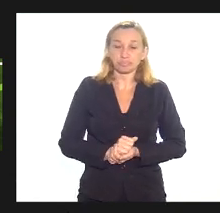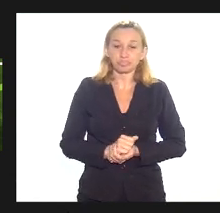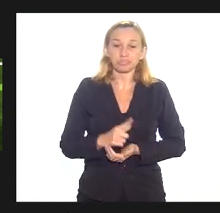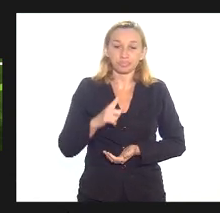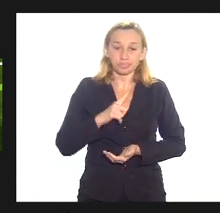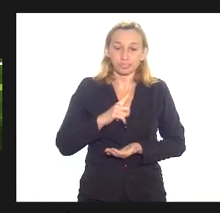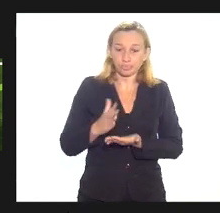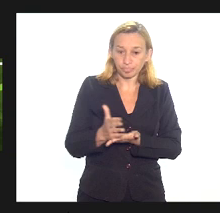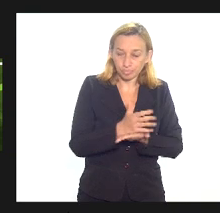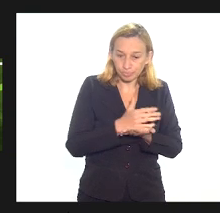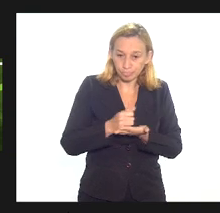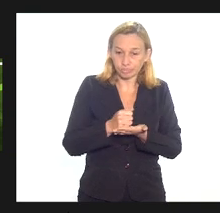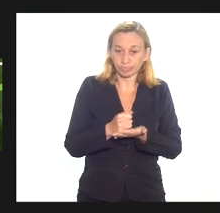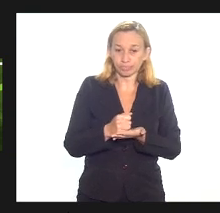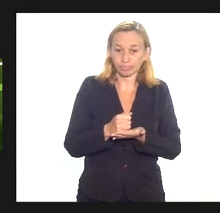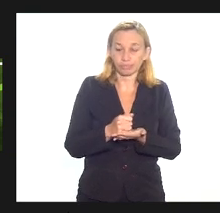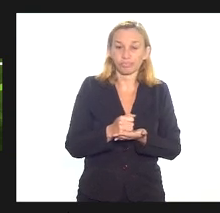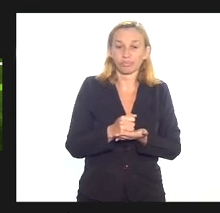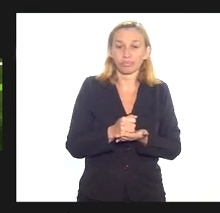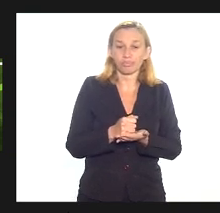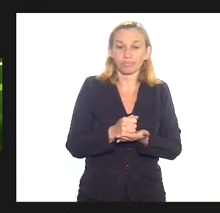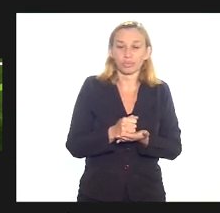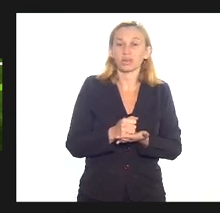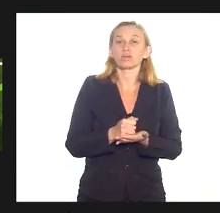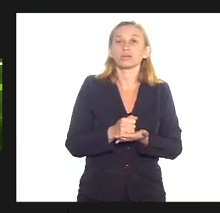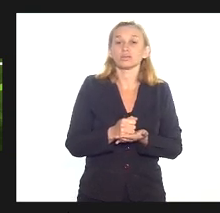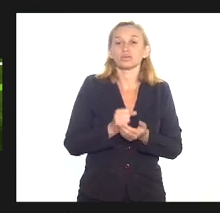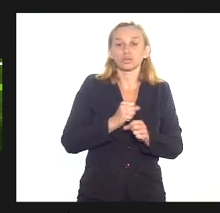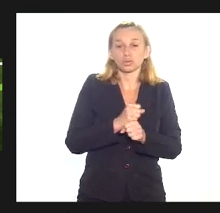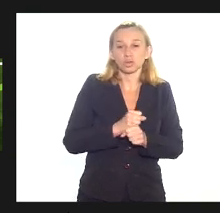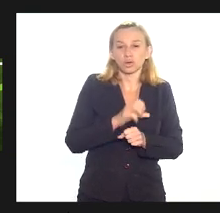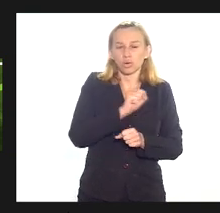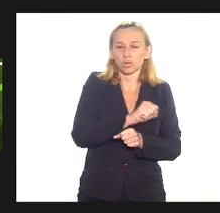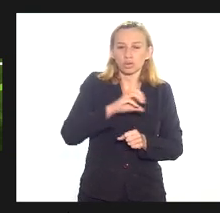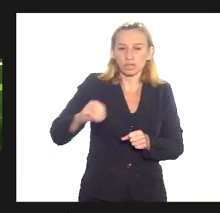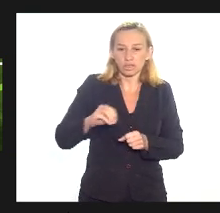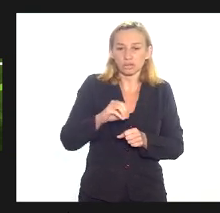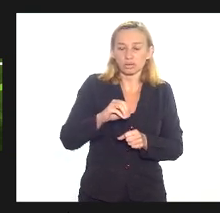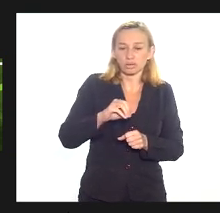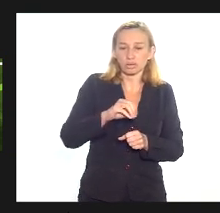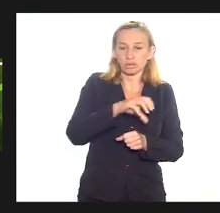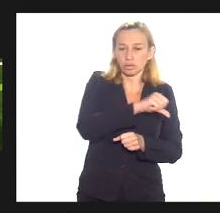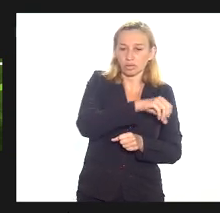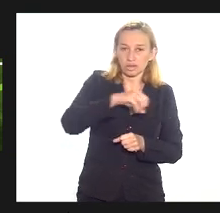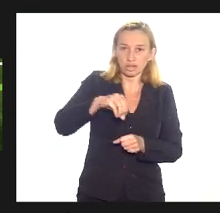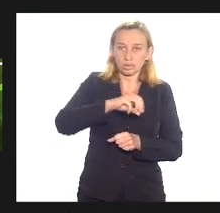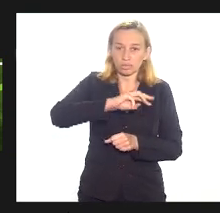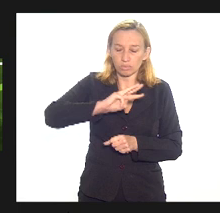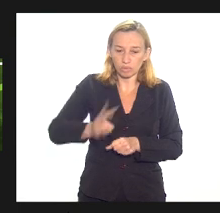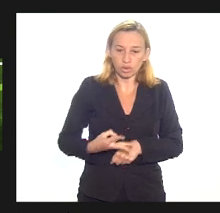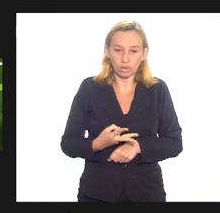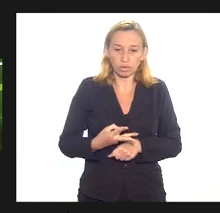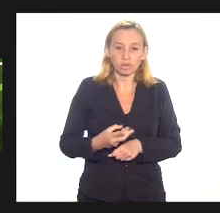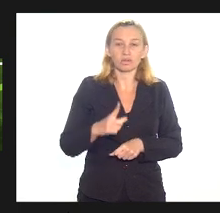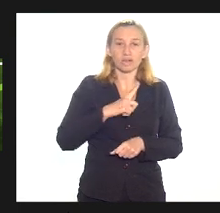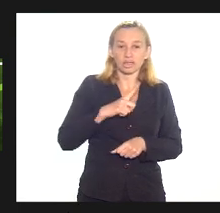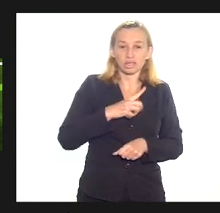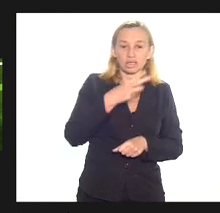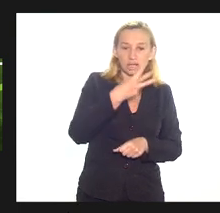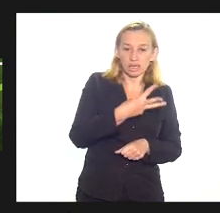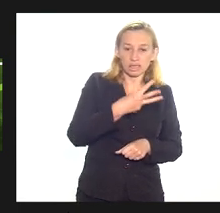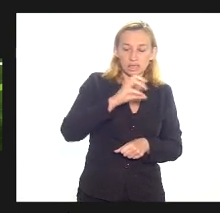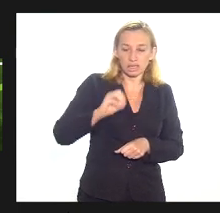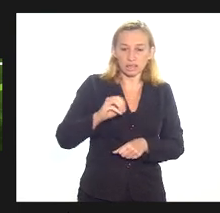faturamento tem a recada anualmente 800, 900 milhões vai ter ali 350 milhões 360